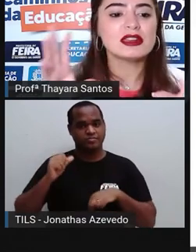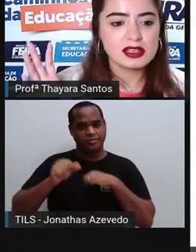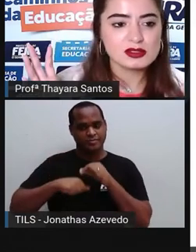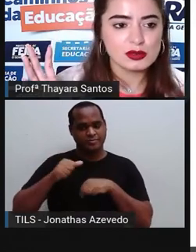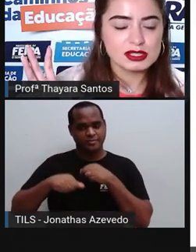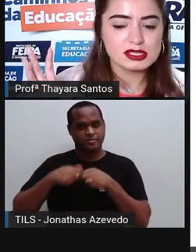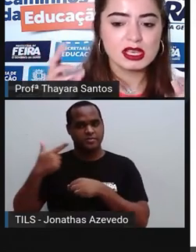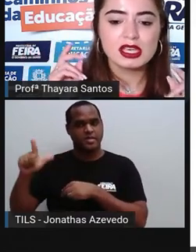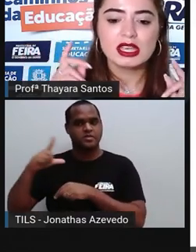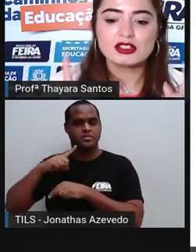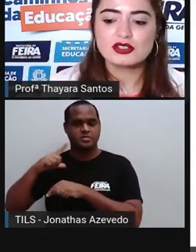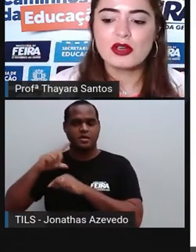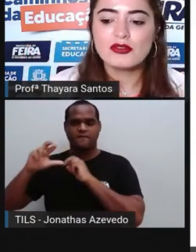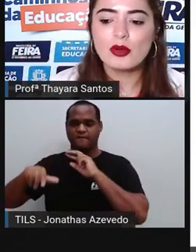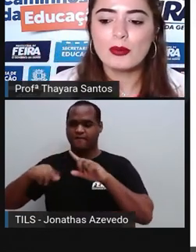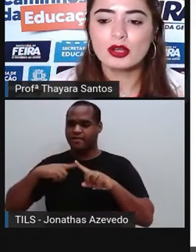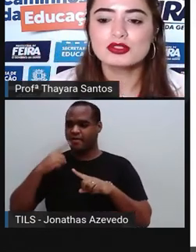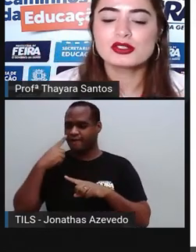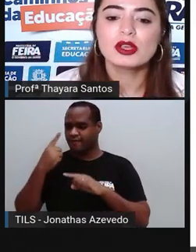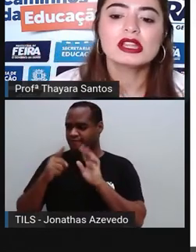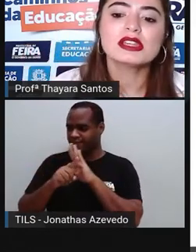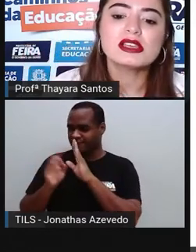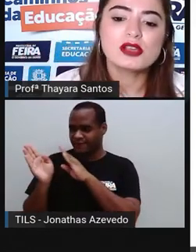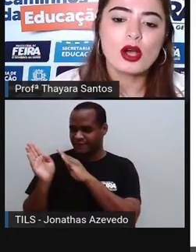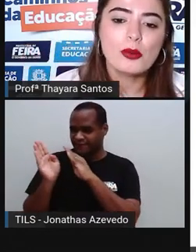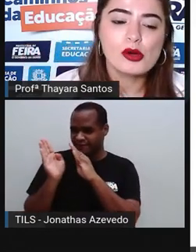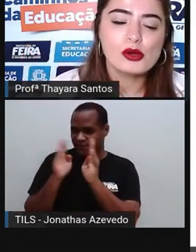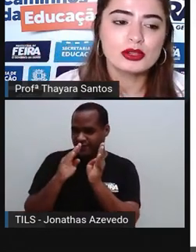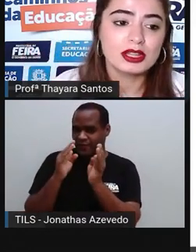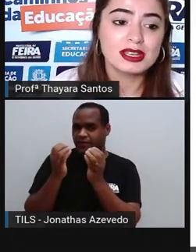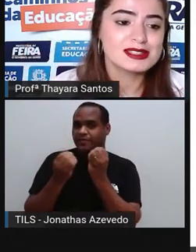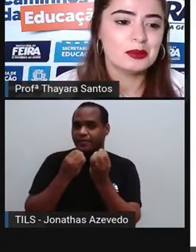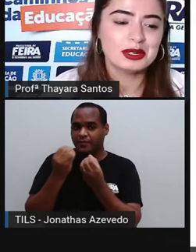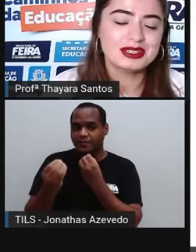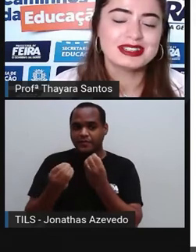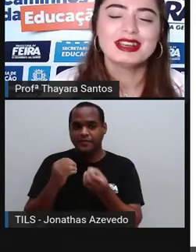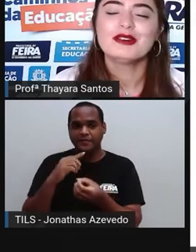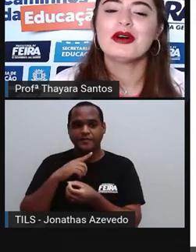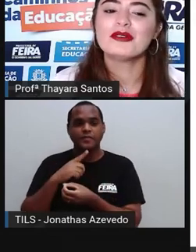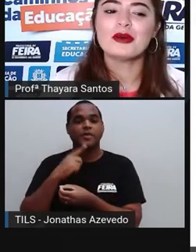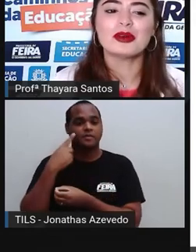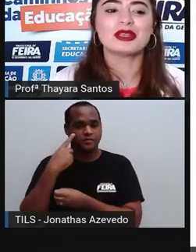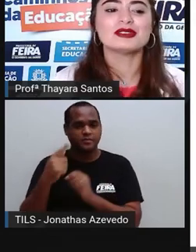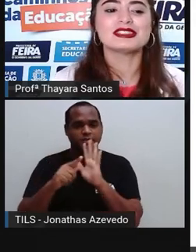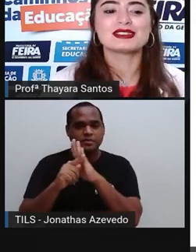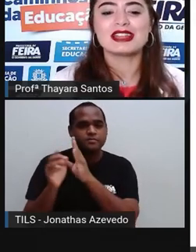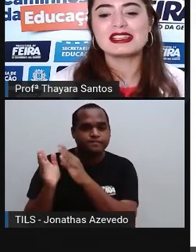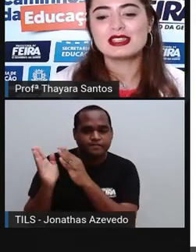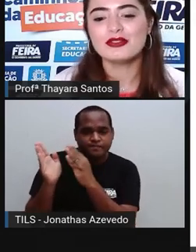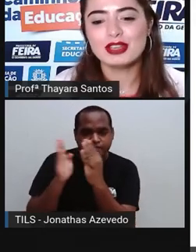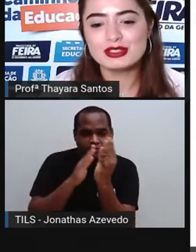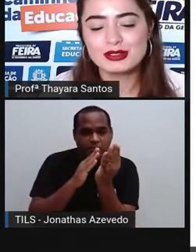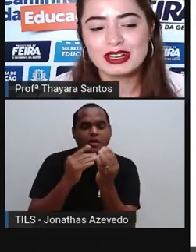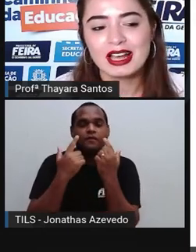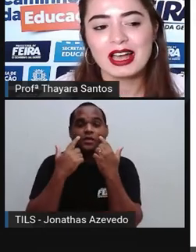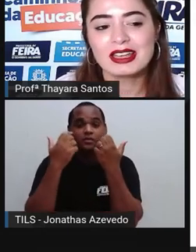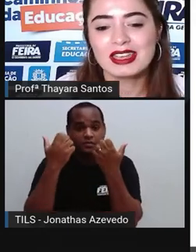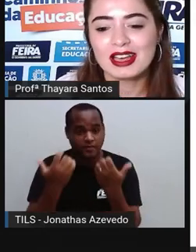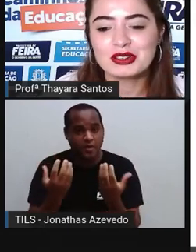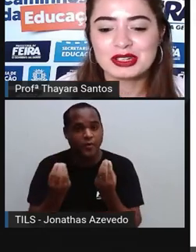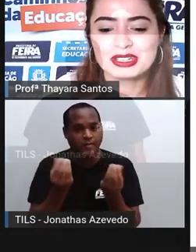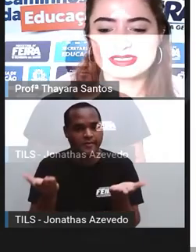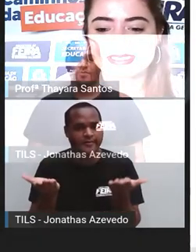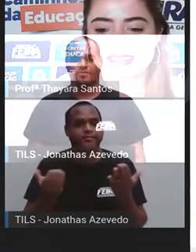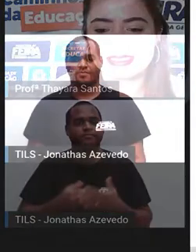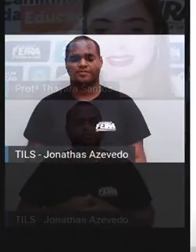várias reações. E a gente vai ver um pouquinho disso nesse vídeo aqui